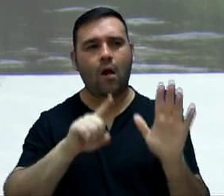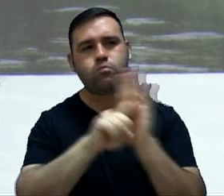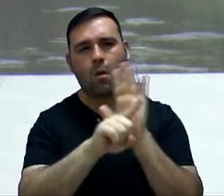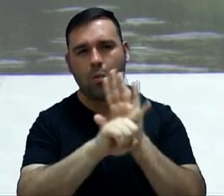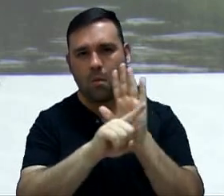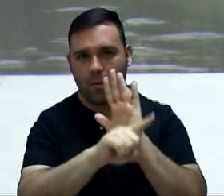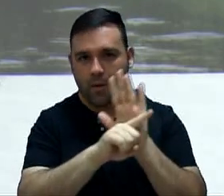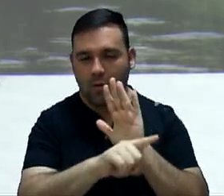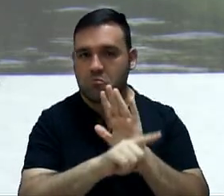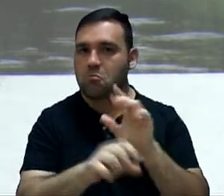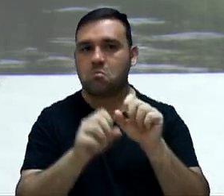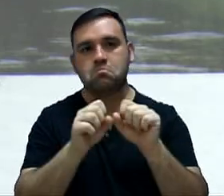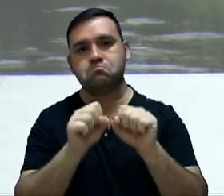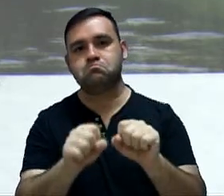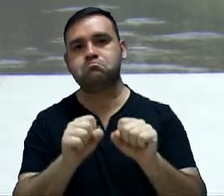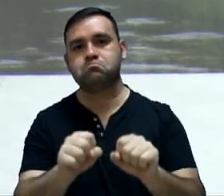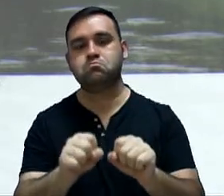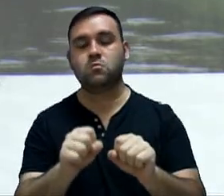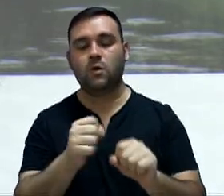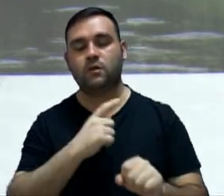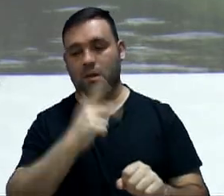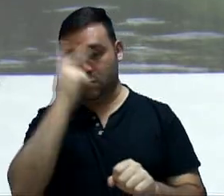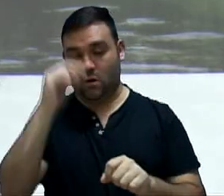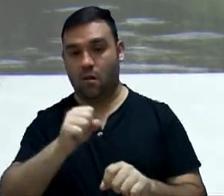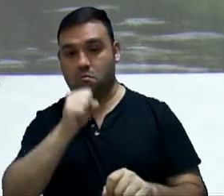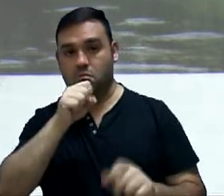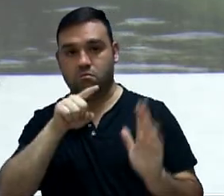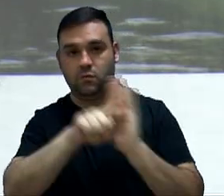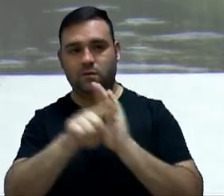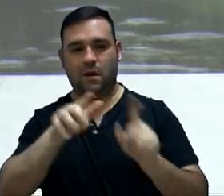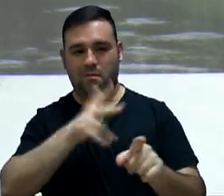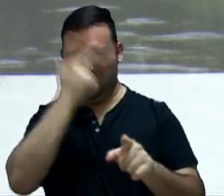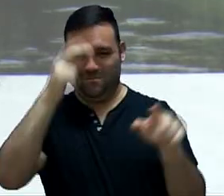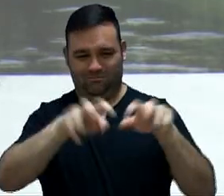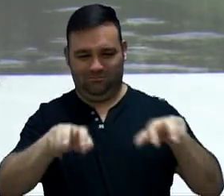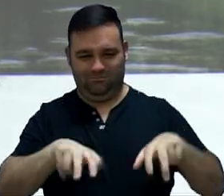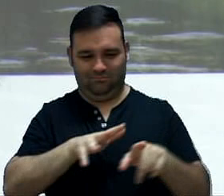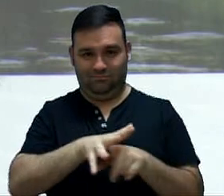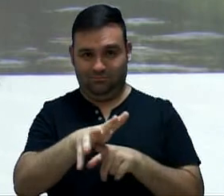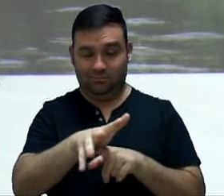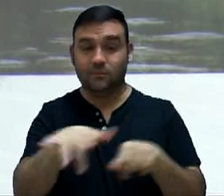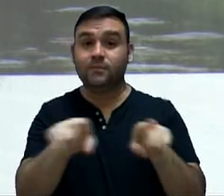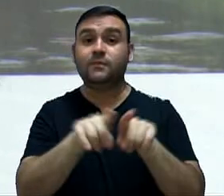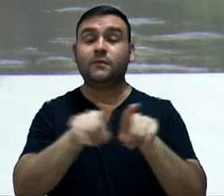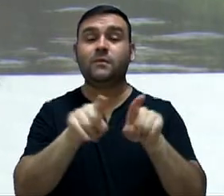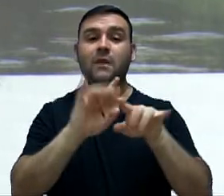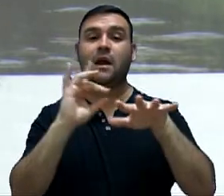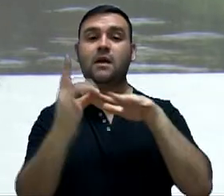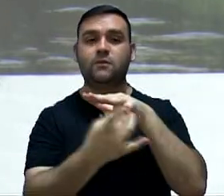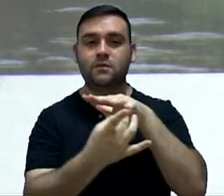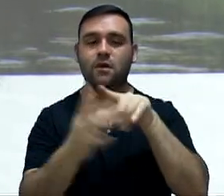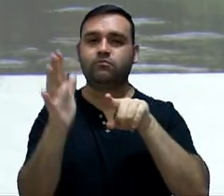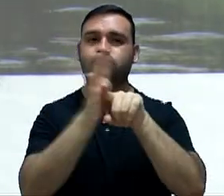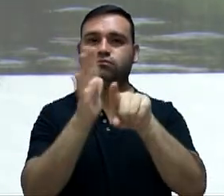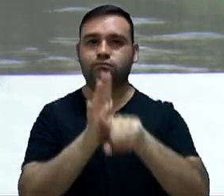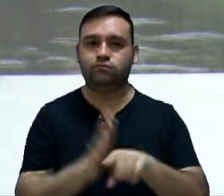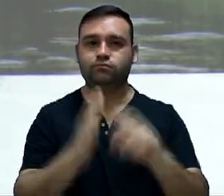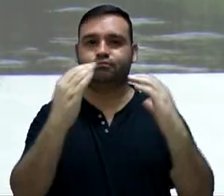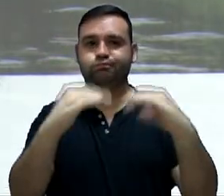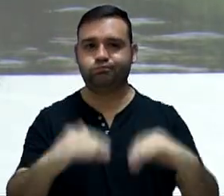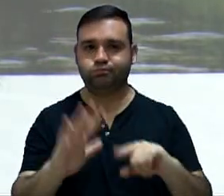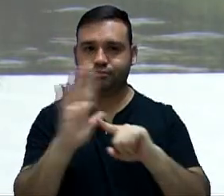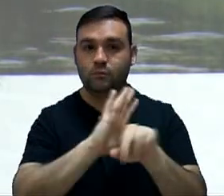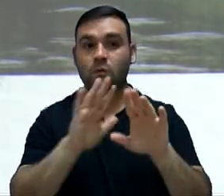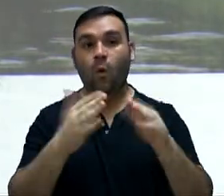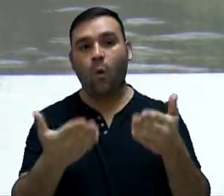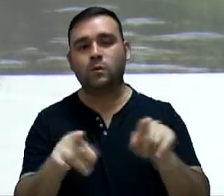perguntas que podem ser feitas pelo microfone colocado na plateia e também pelas redes sociais e também